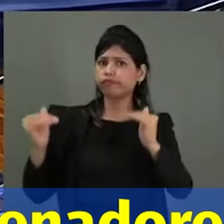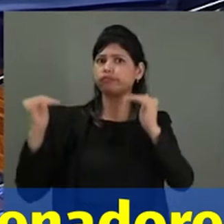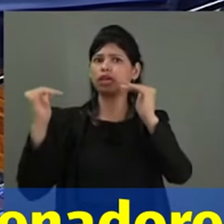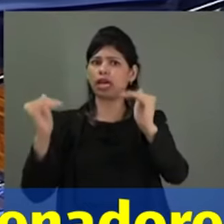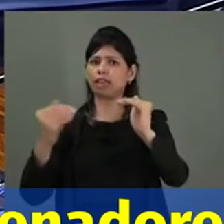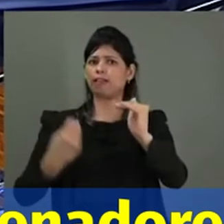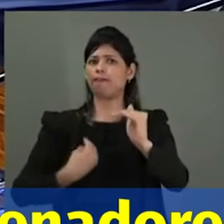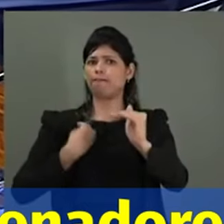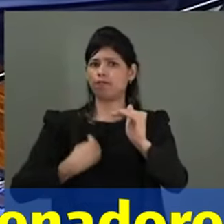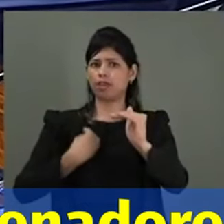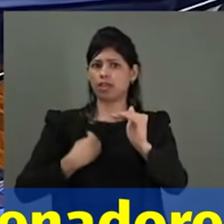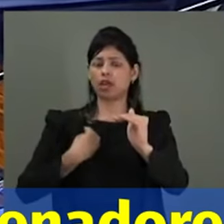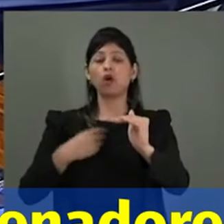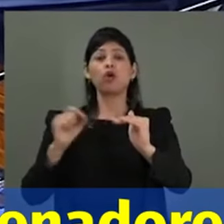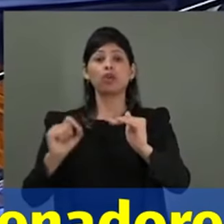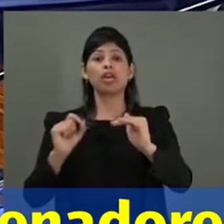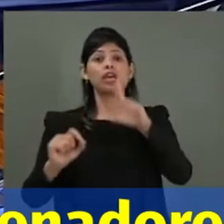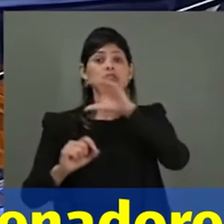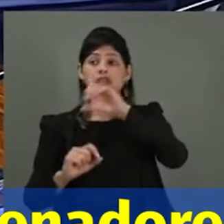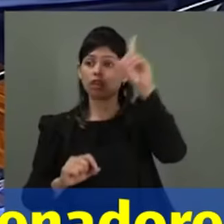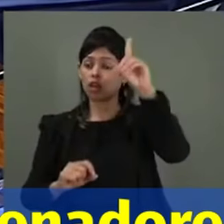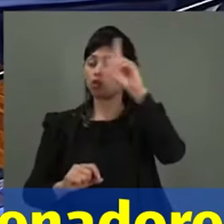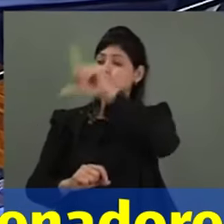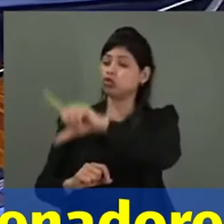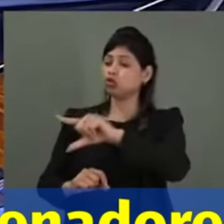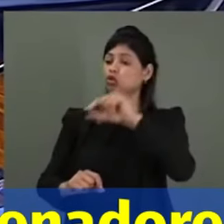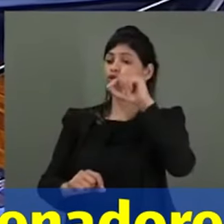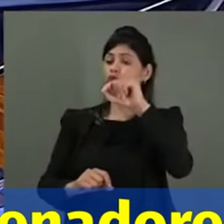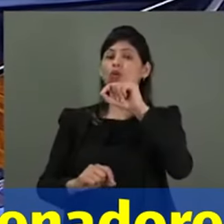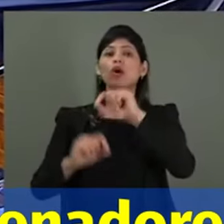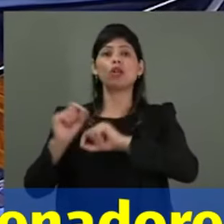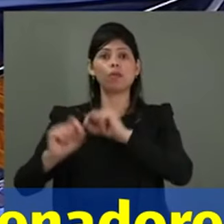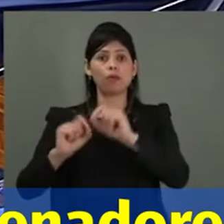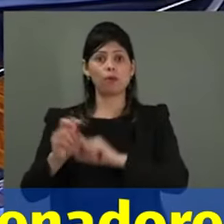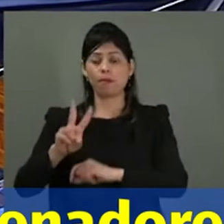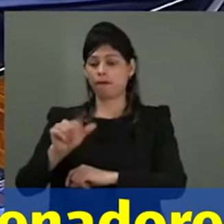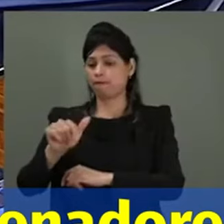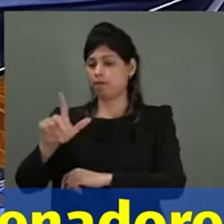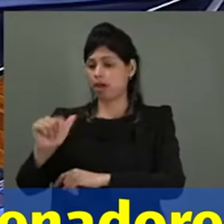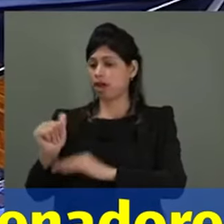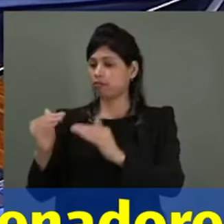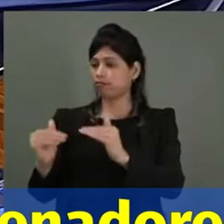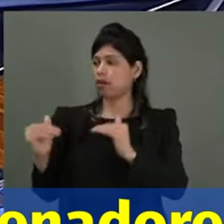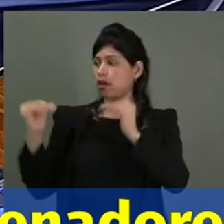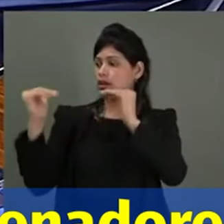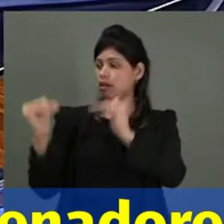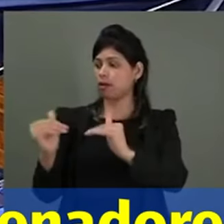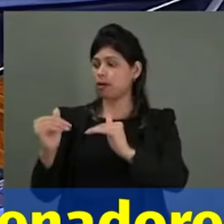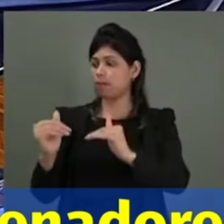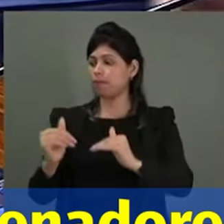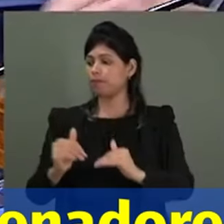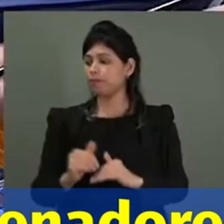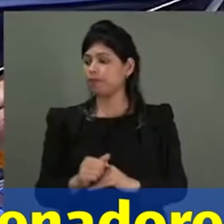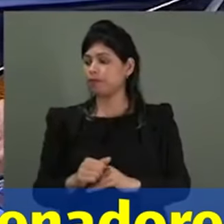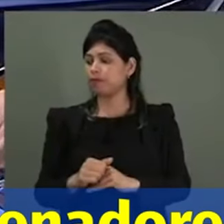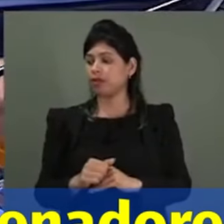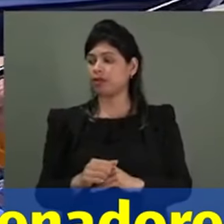seguida o homem que Deus escolhe para um cargo que seja maior. Existe uma